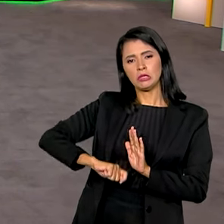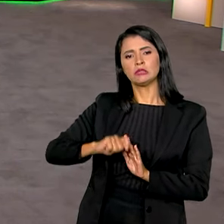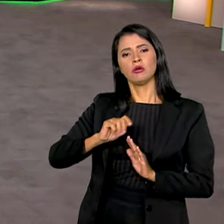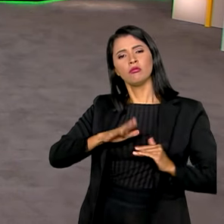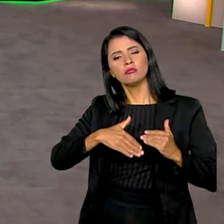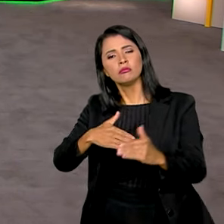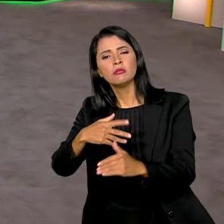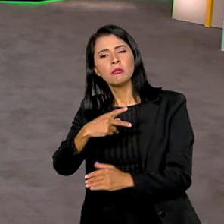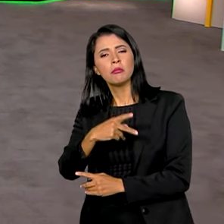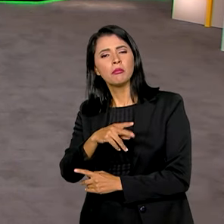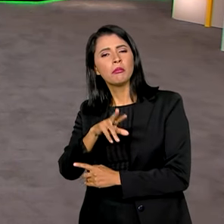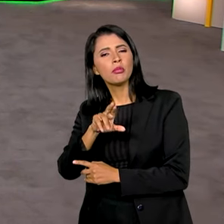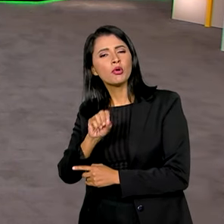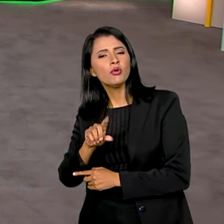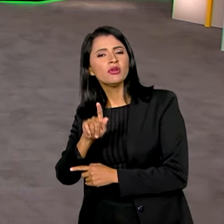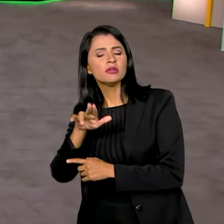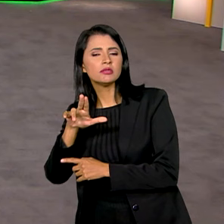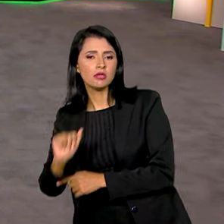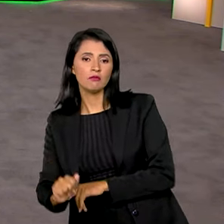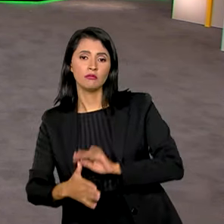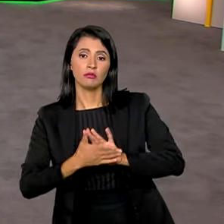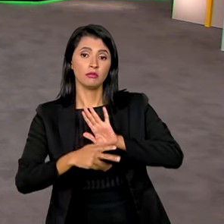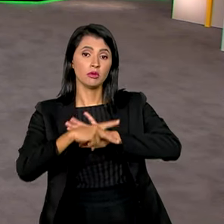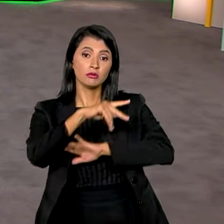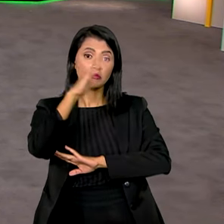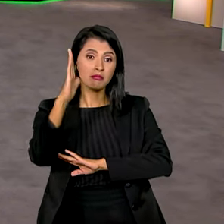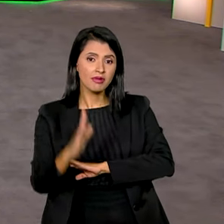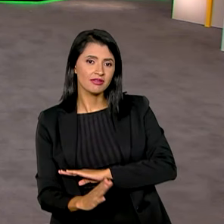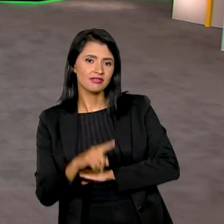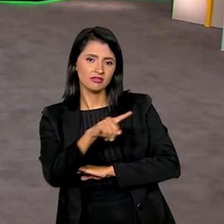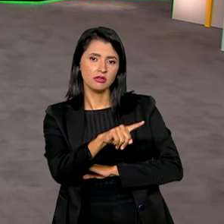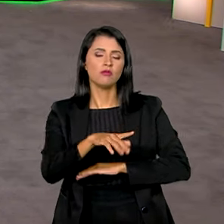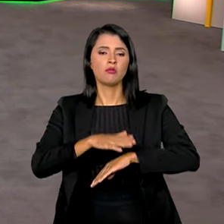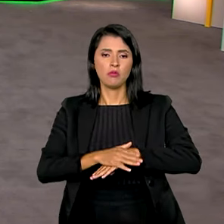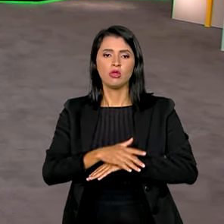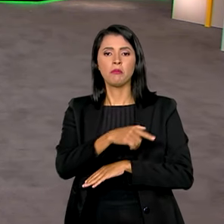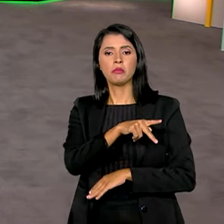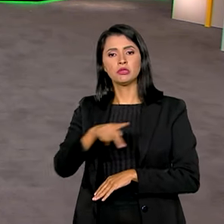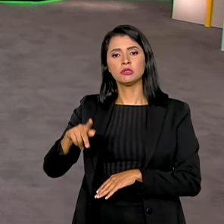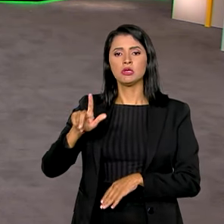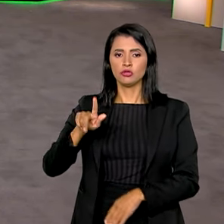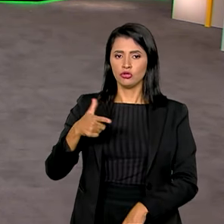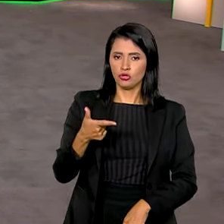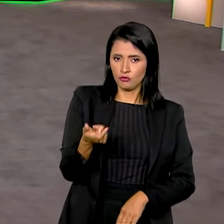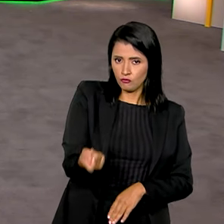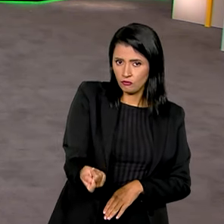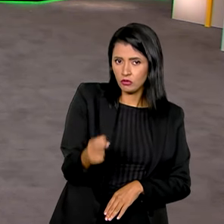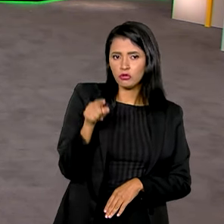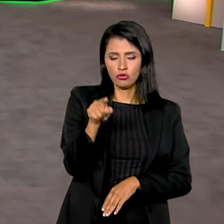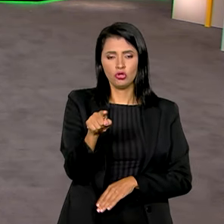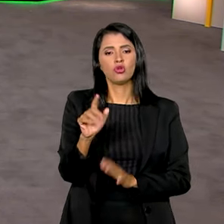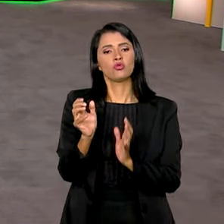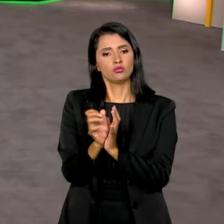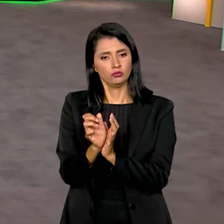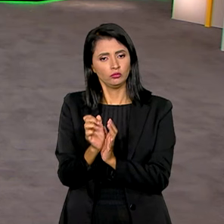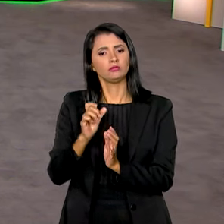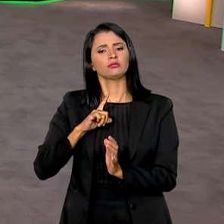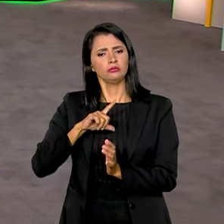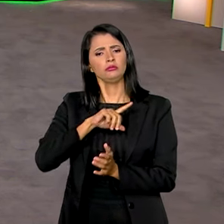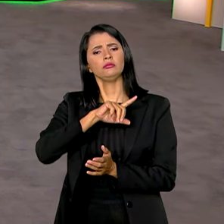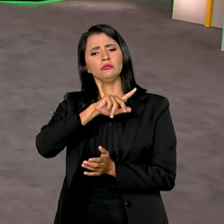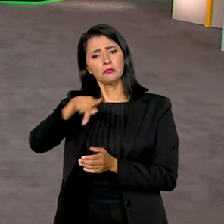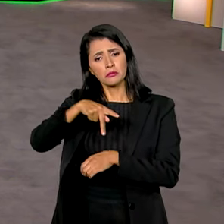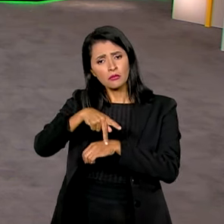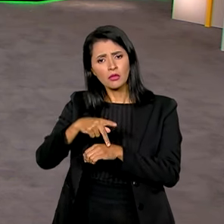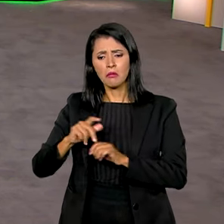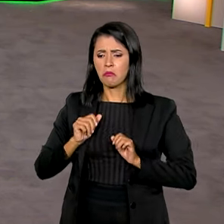progressiva é uma proposta que o Brasil traz durante a sua presidência no G20, grupo que reúne os países com as maiores